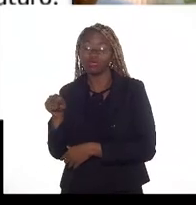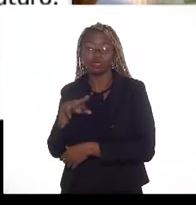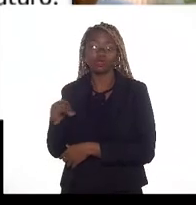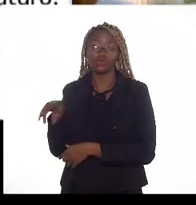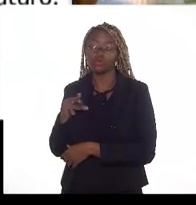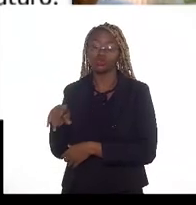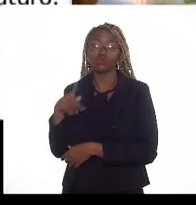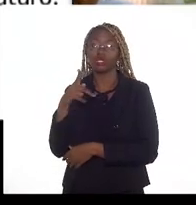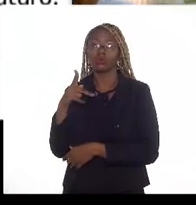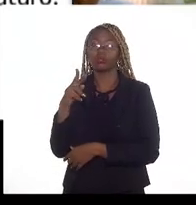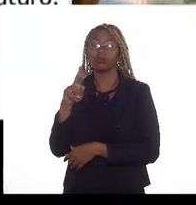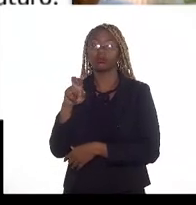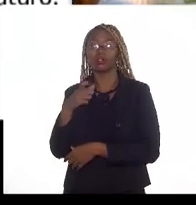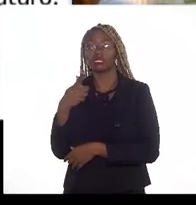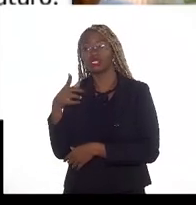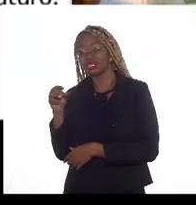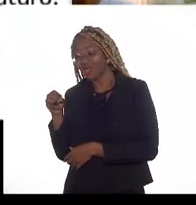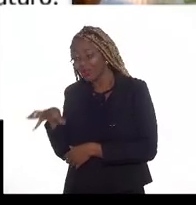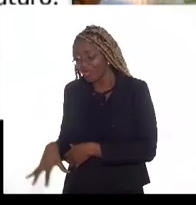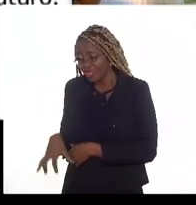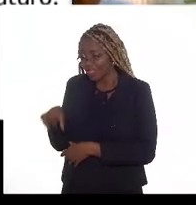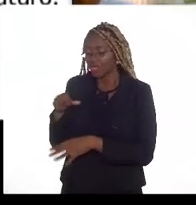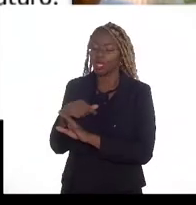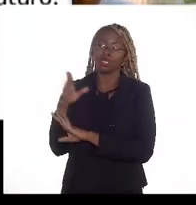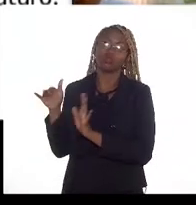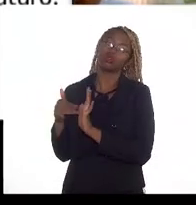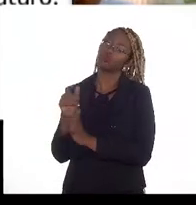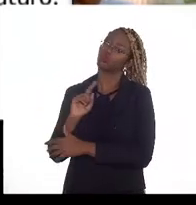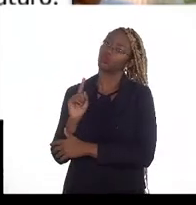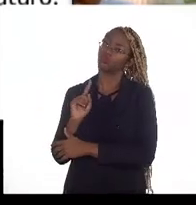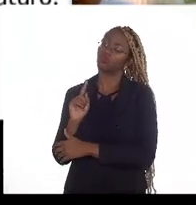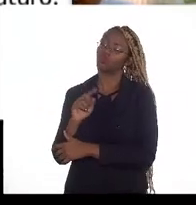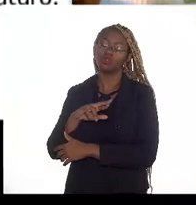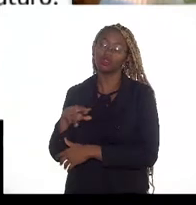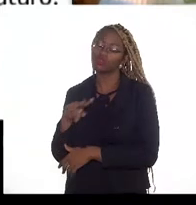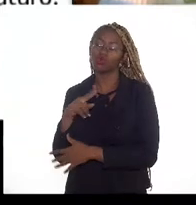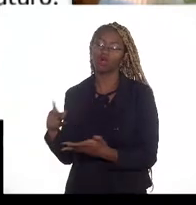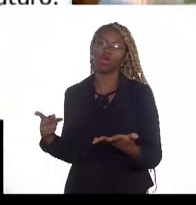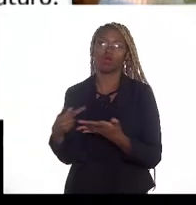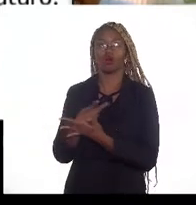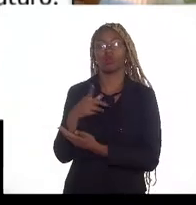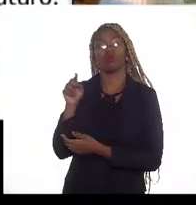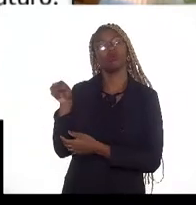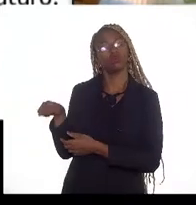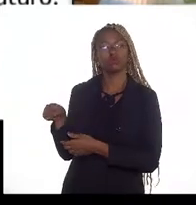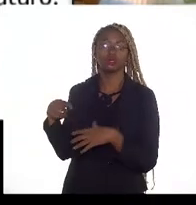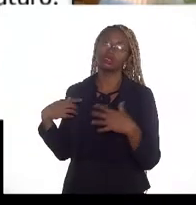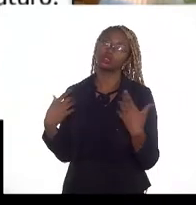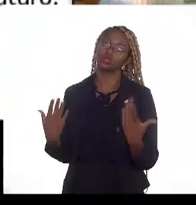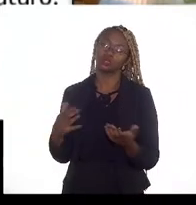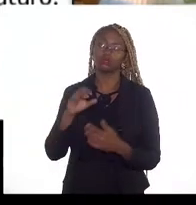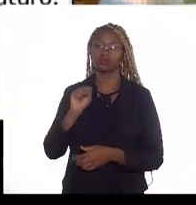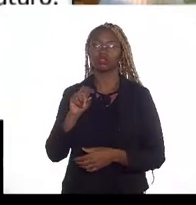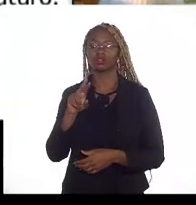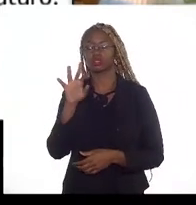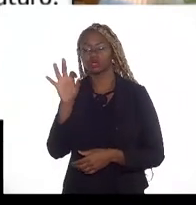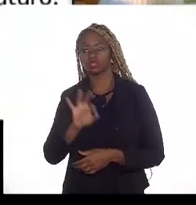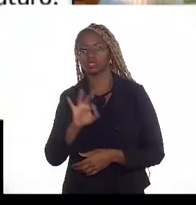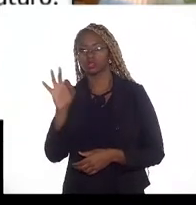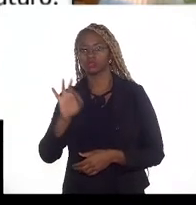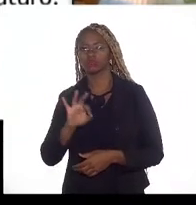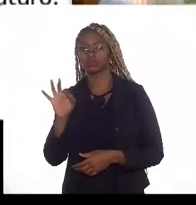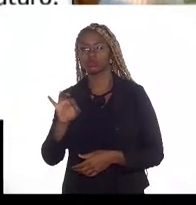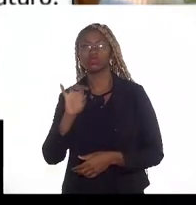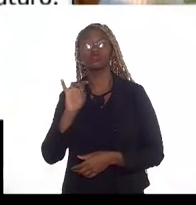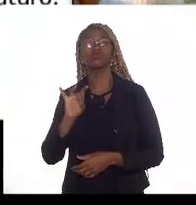pressão vai retirar todo o fluido. E, normalmente, não é isso que acontece. Normalmente, em torno de 85% de condições normais, considerando